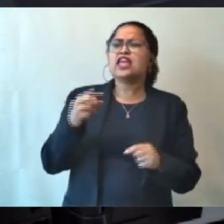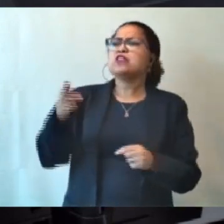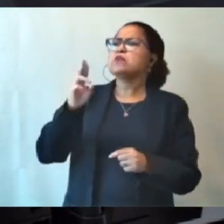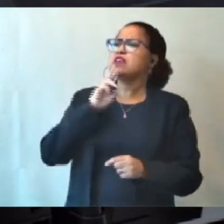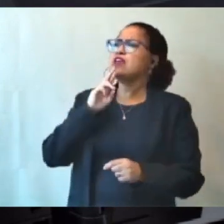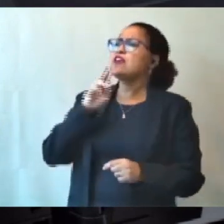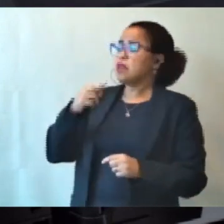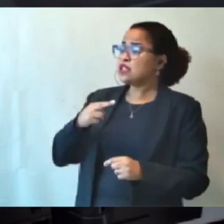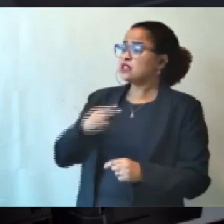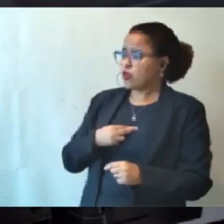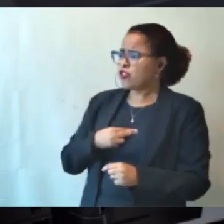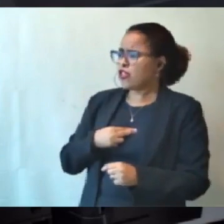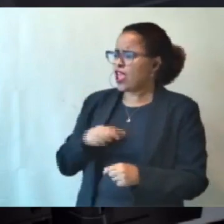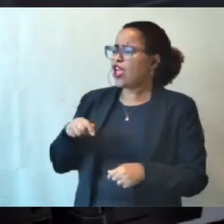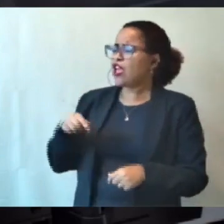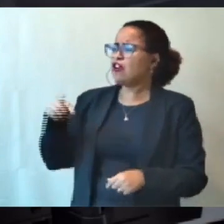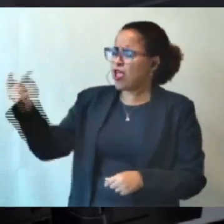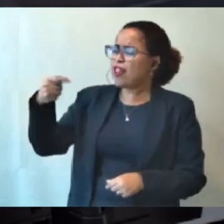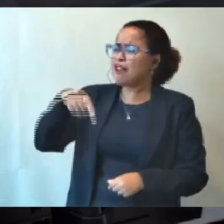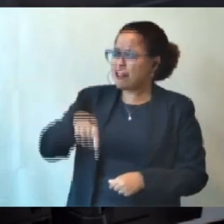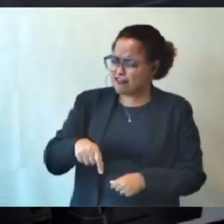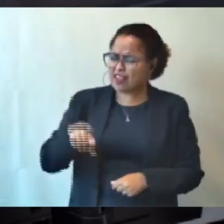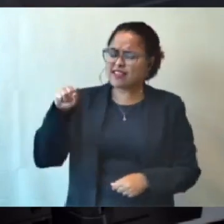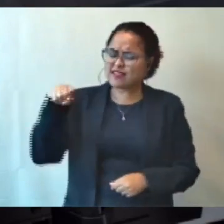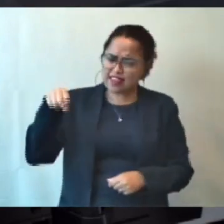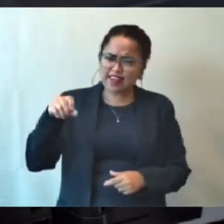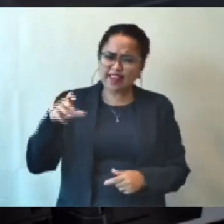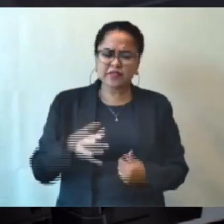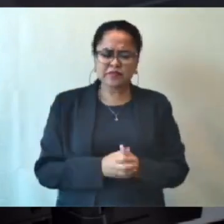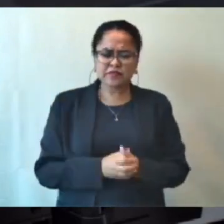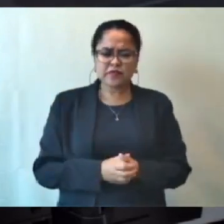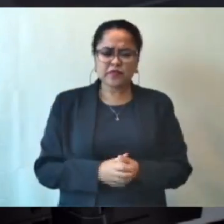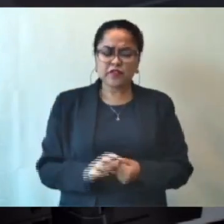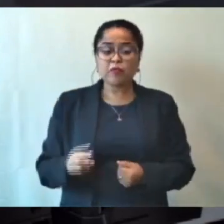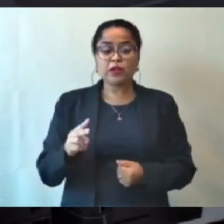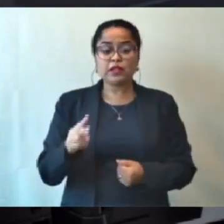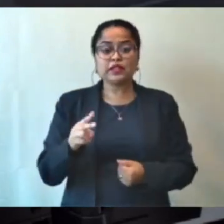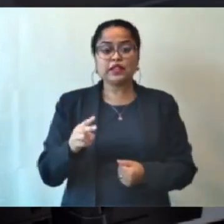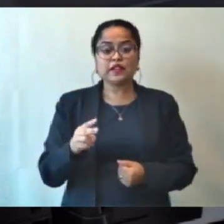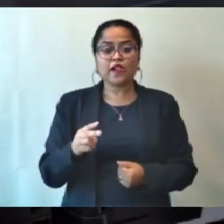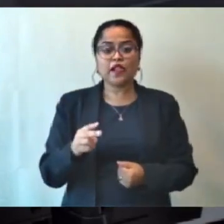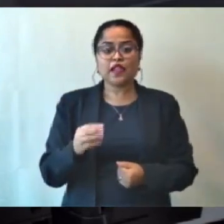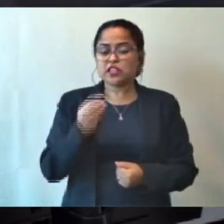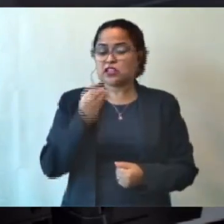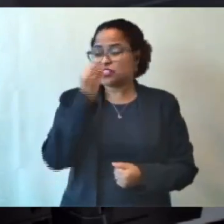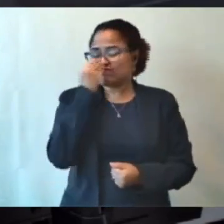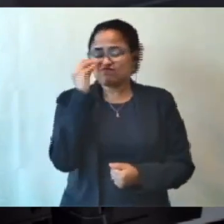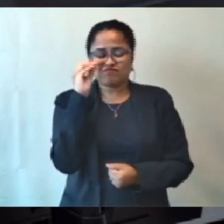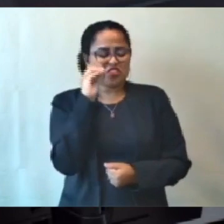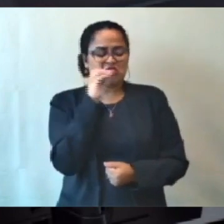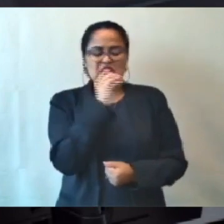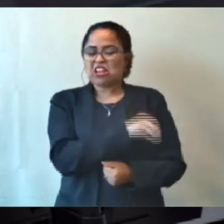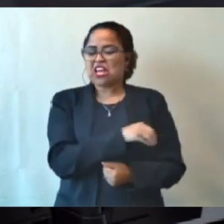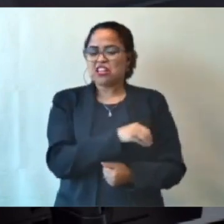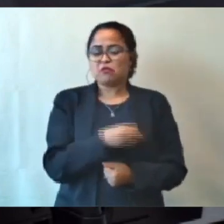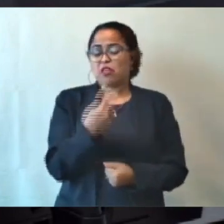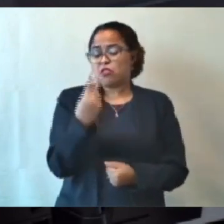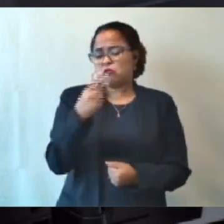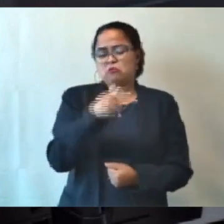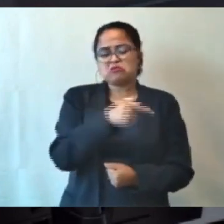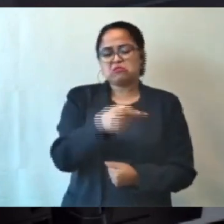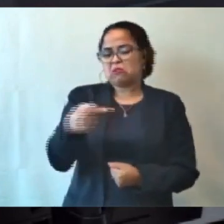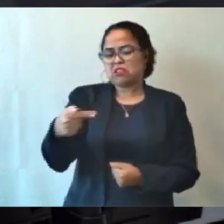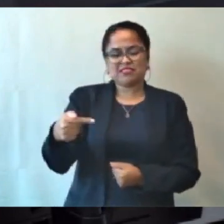que vai vir, vamos manter o convite, mas eu estou sendo solenemente ignorada há duas semanas, então, também